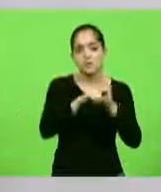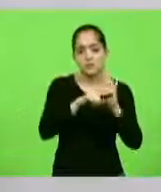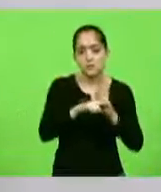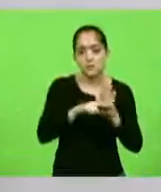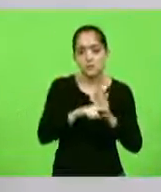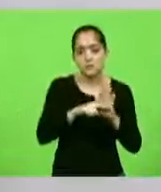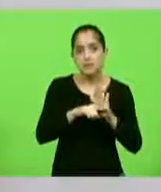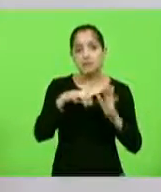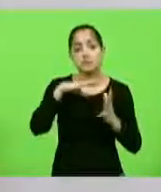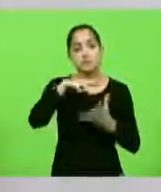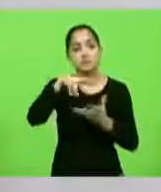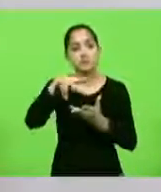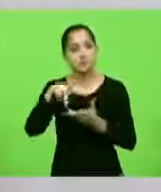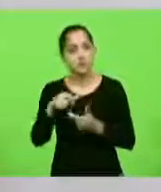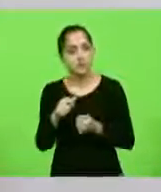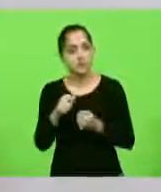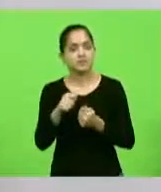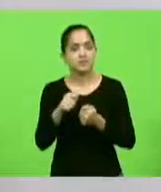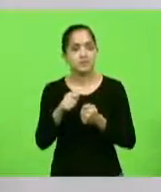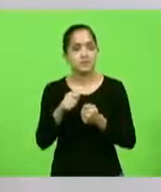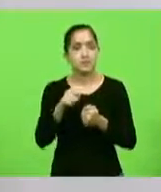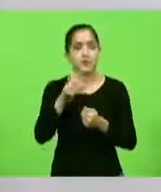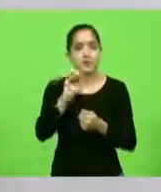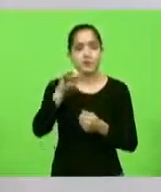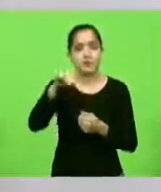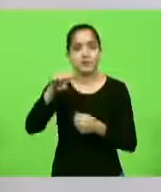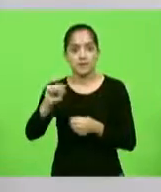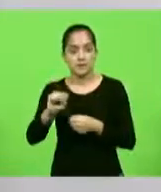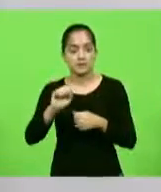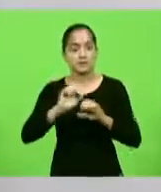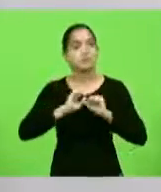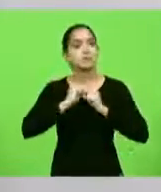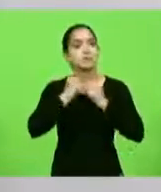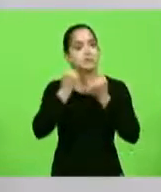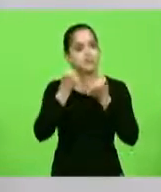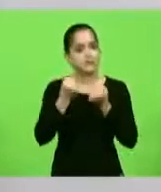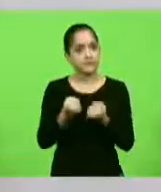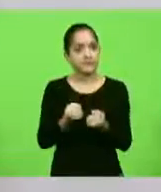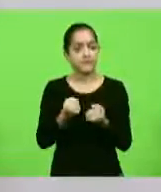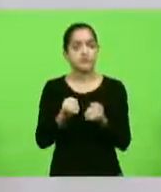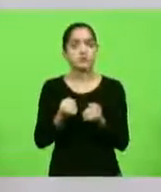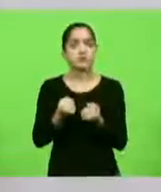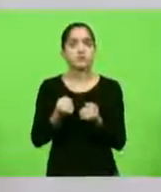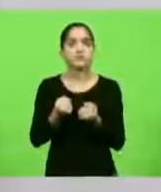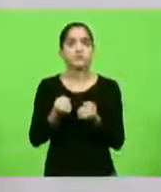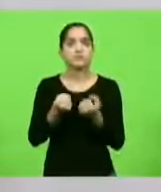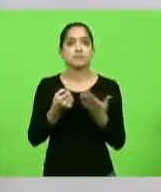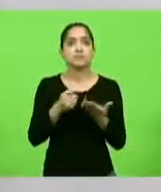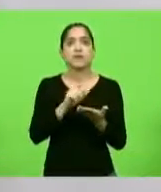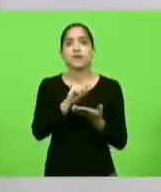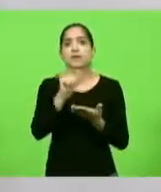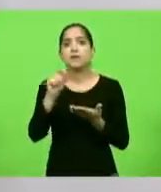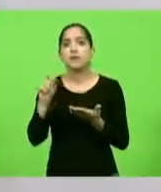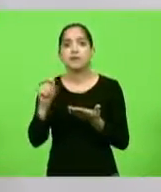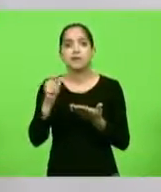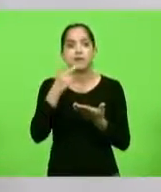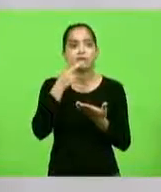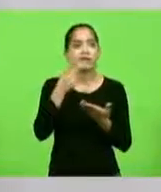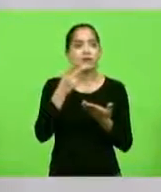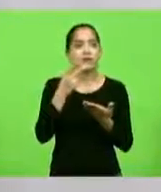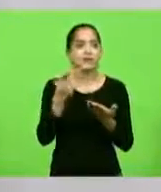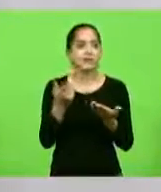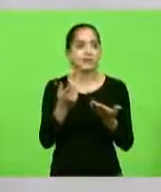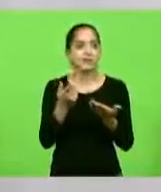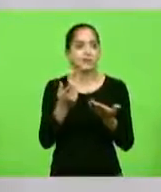mundiais, a Organização Mundial de Saúde já defende isso. Então, quem somos nós para dizer que isso não é válido? Estudei para